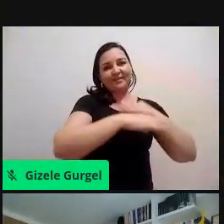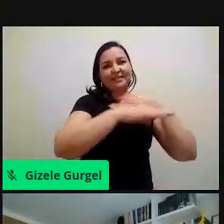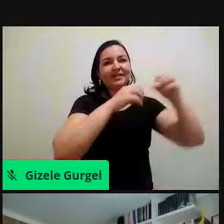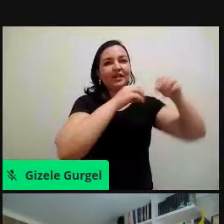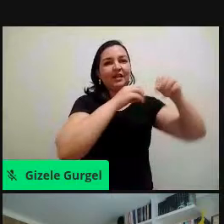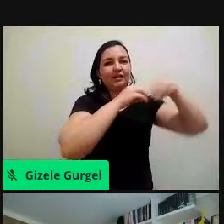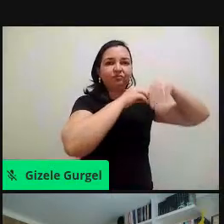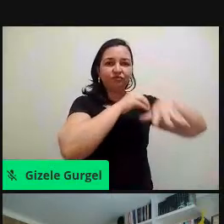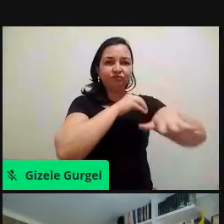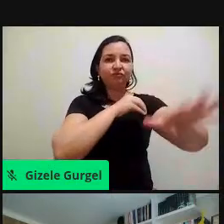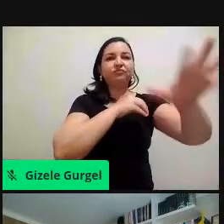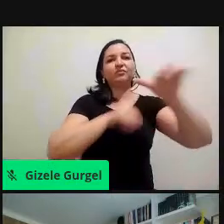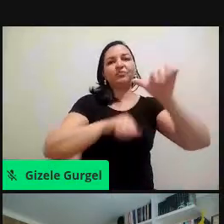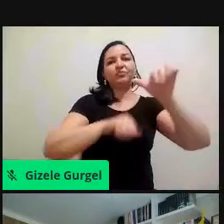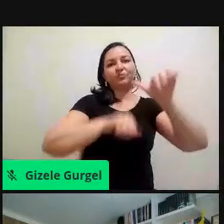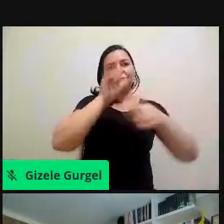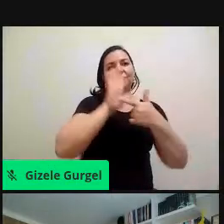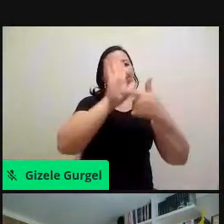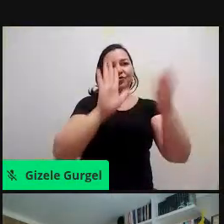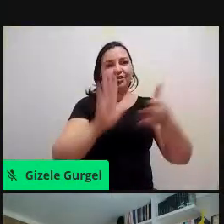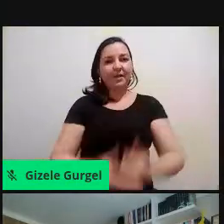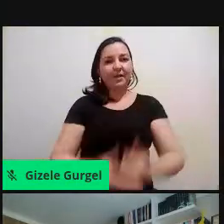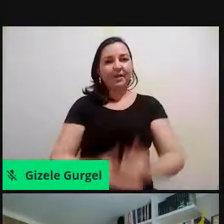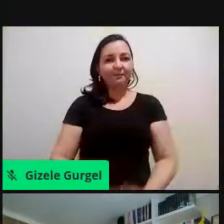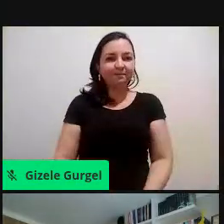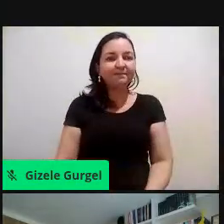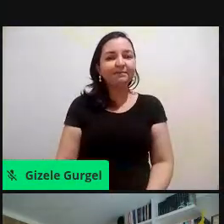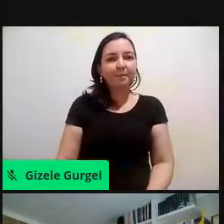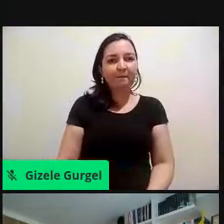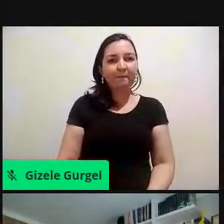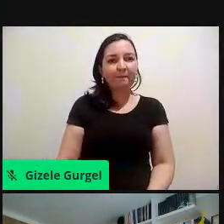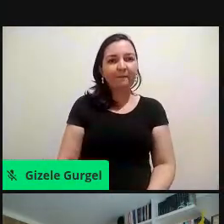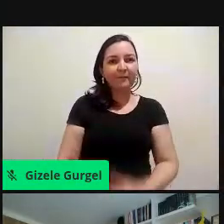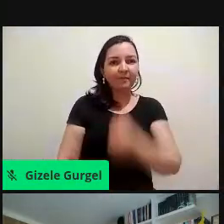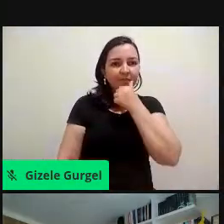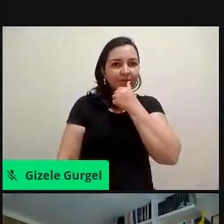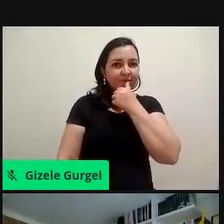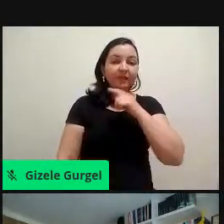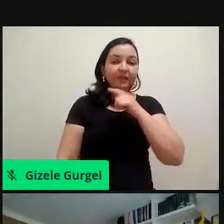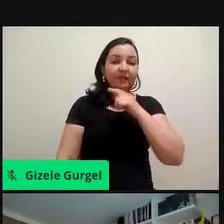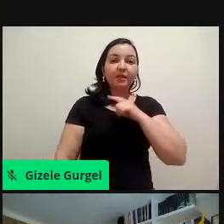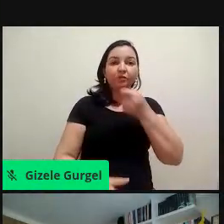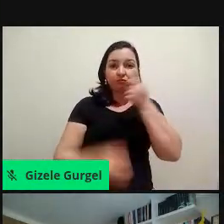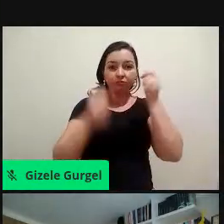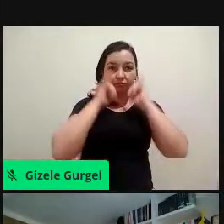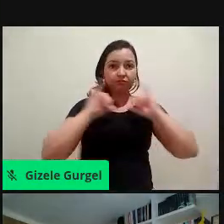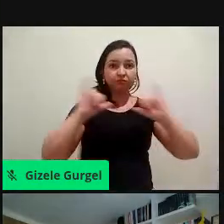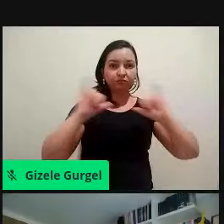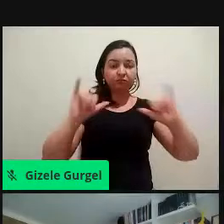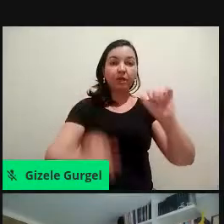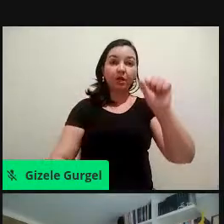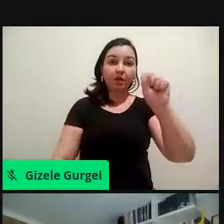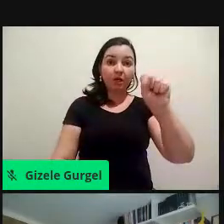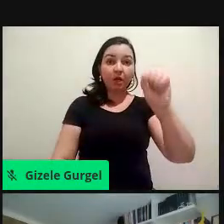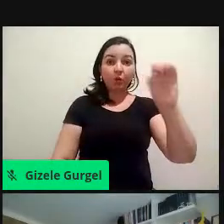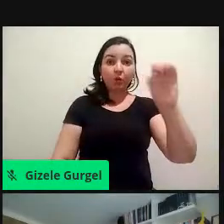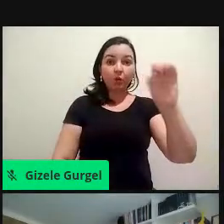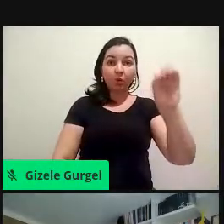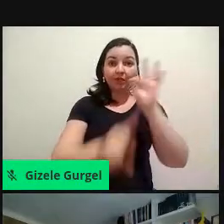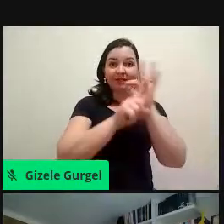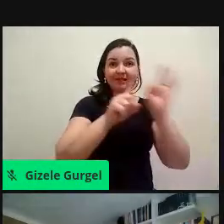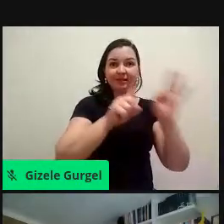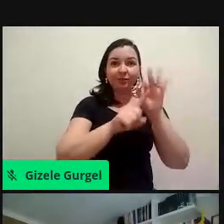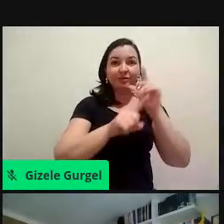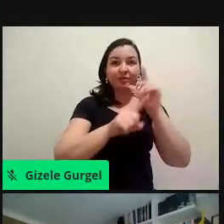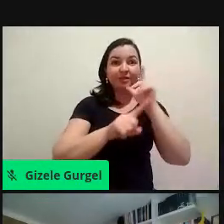vocês. Exatamente, né, eu vi uma reportagem que fala que 80% do resíduo no mar,